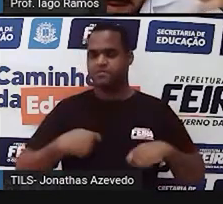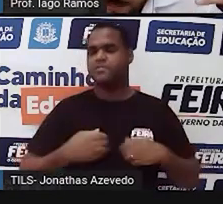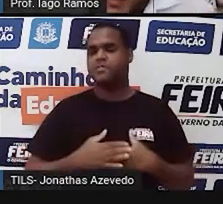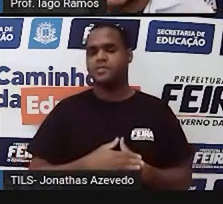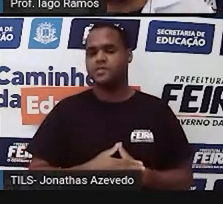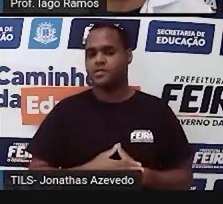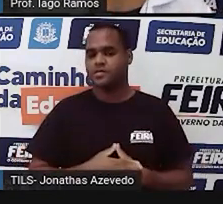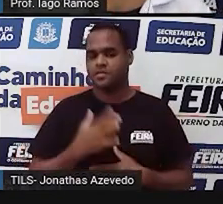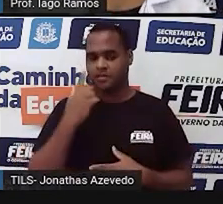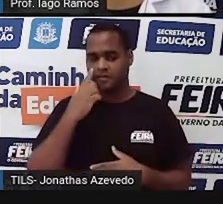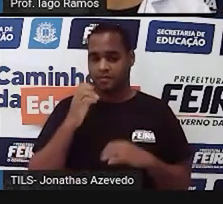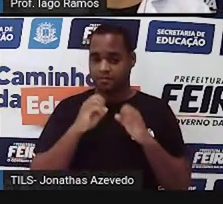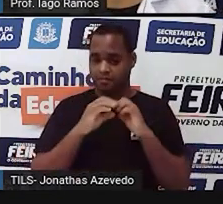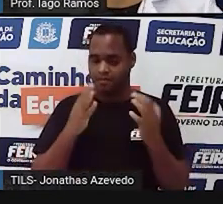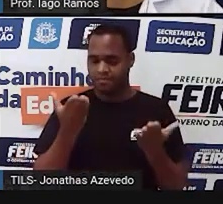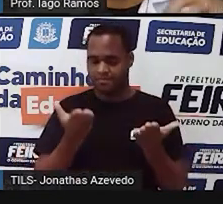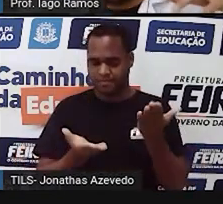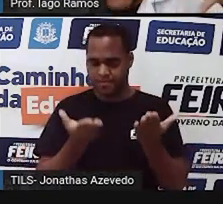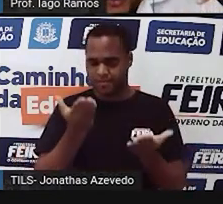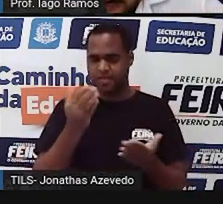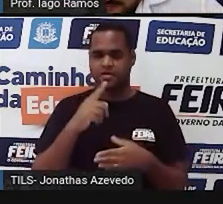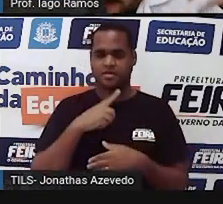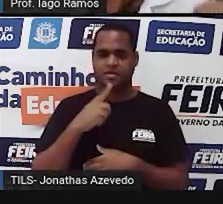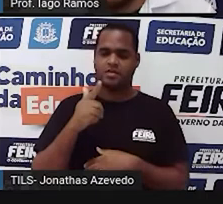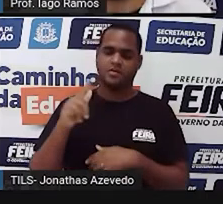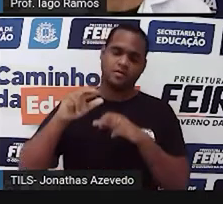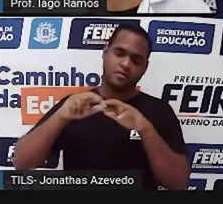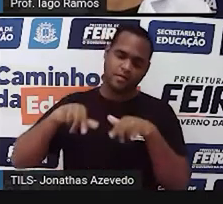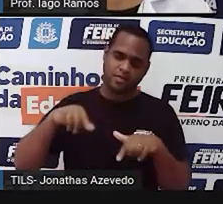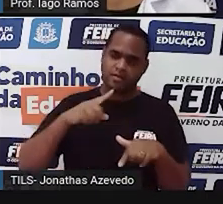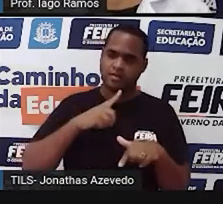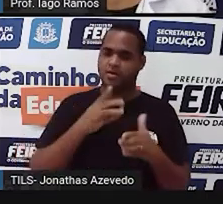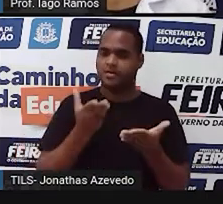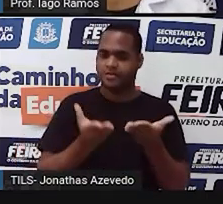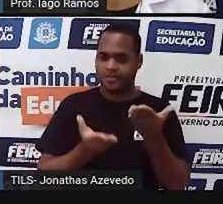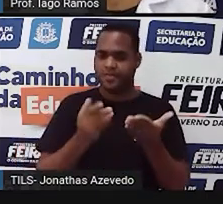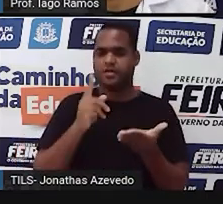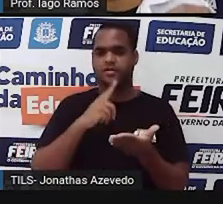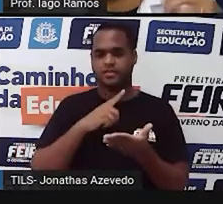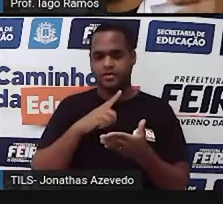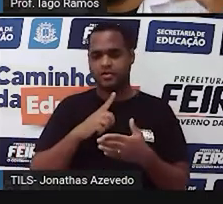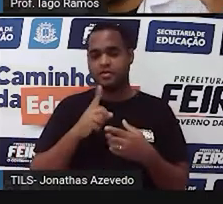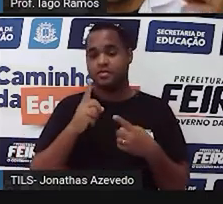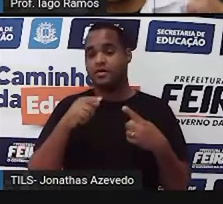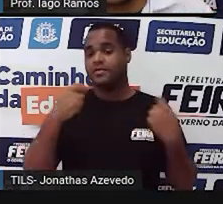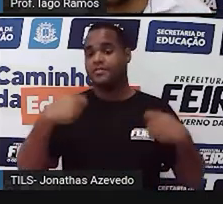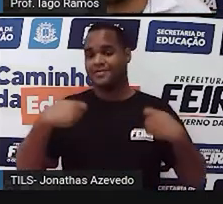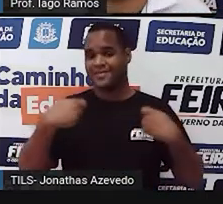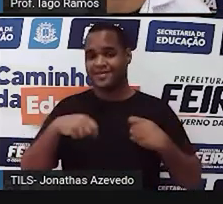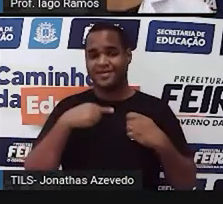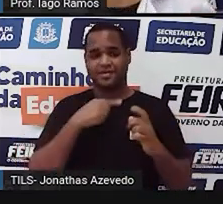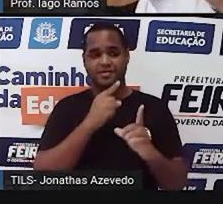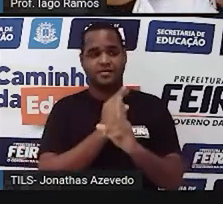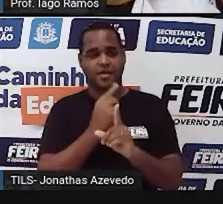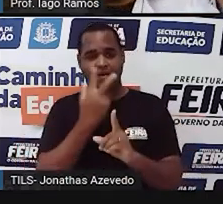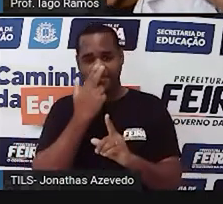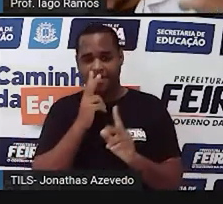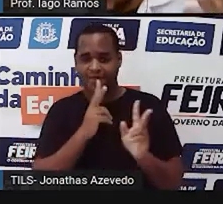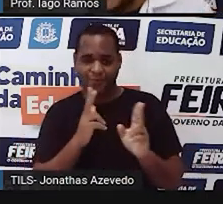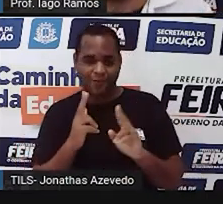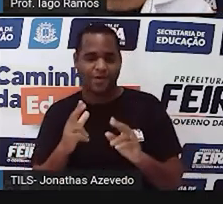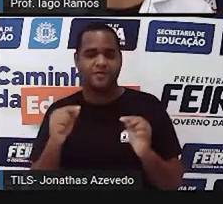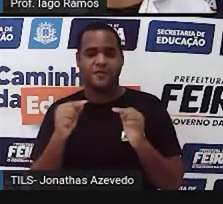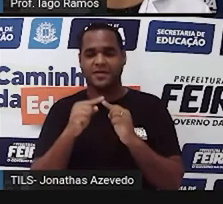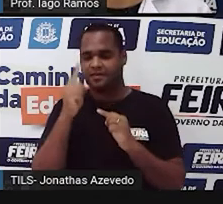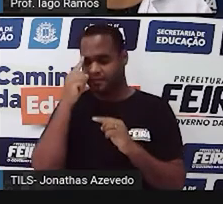Vai aparecer balanças, vai ter coisa nessas balanças. A gente vai precisar ver o que é que é igual, vai ter que